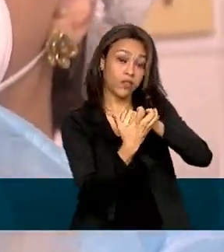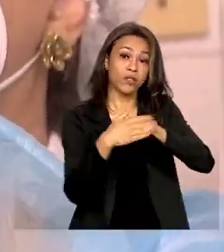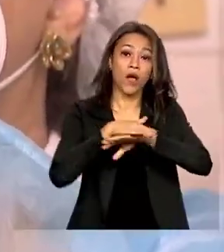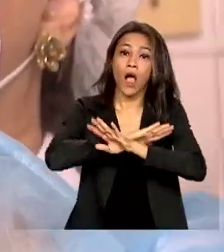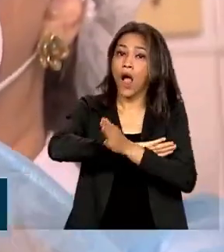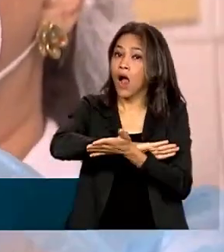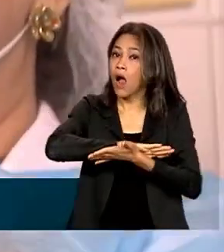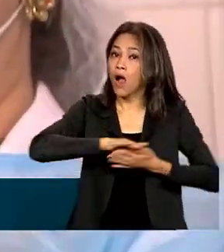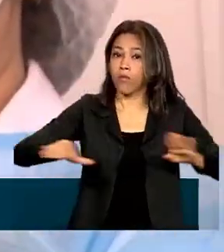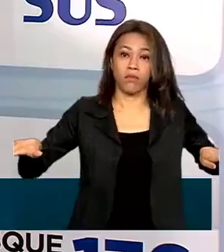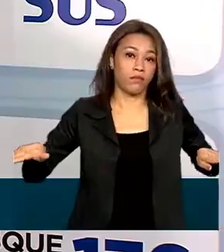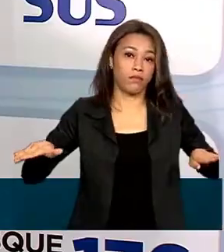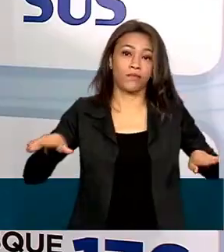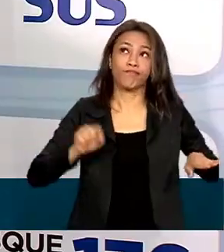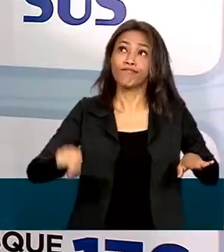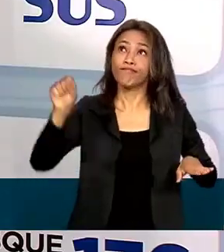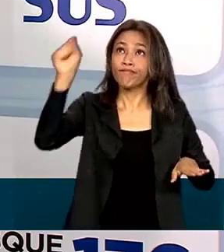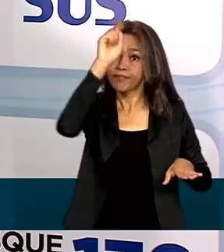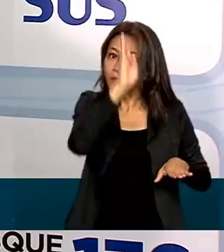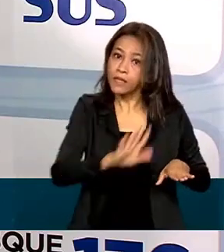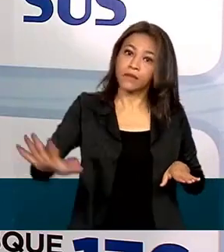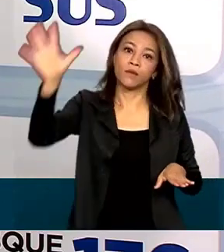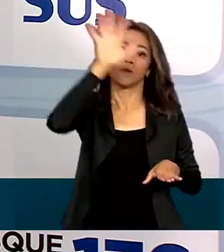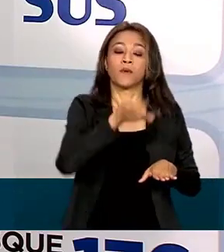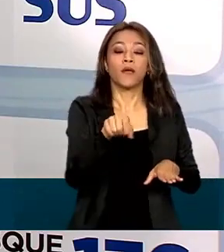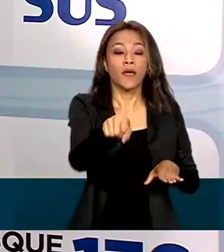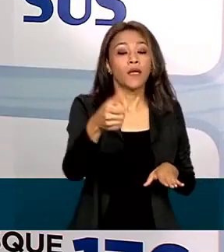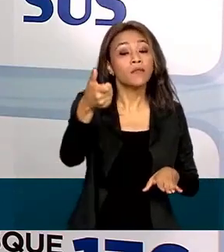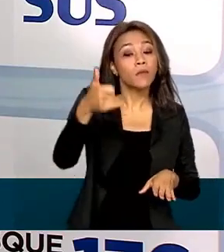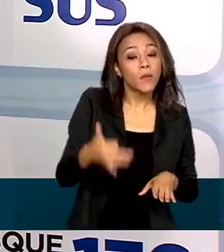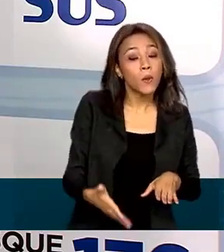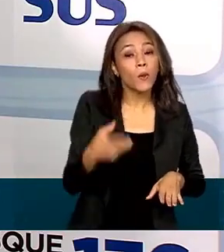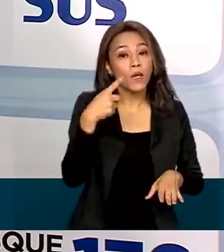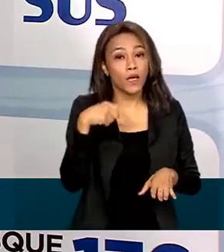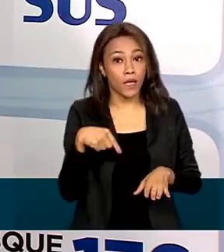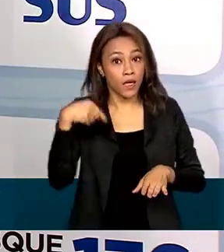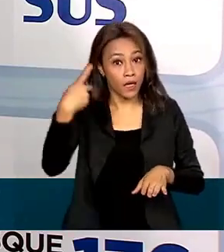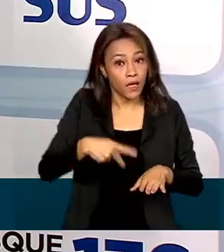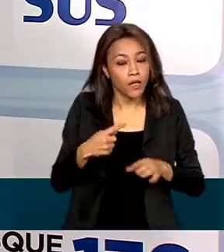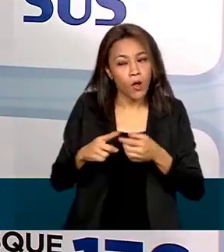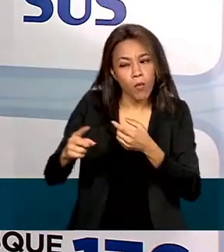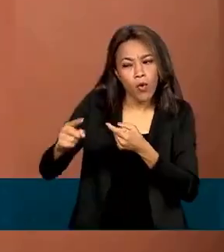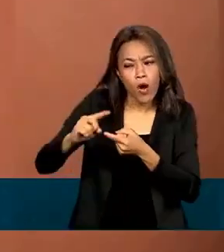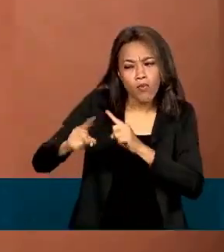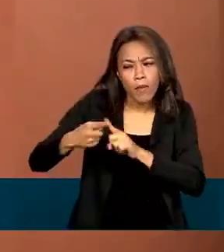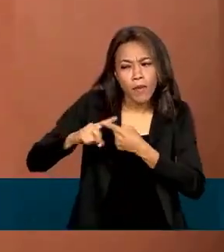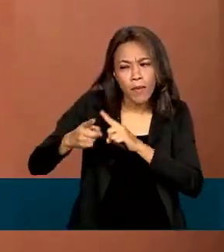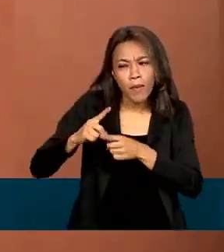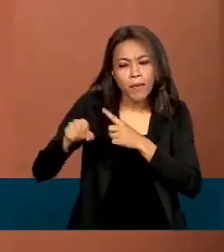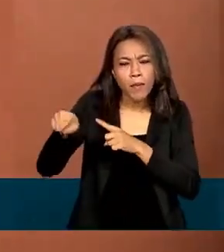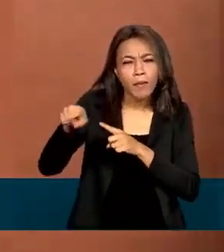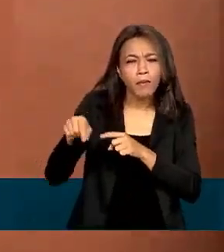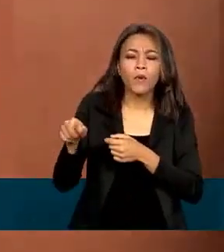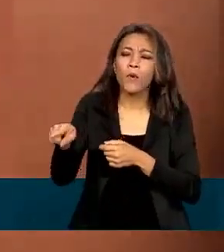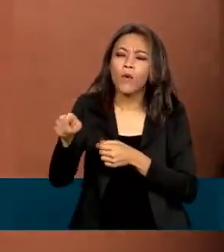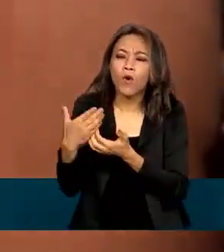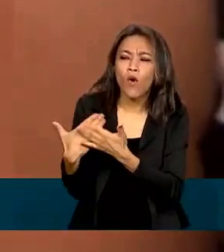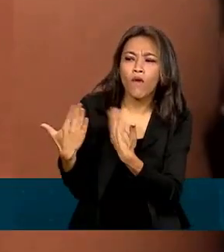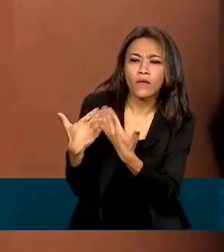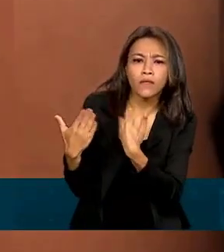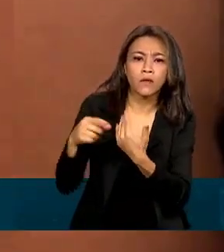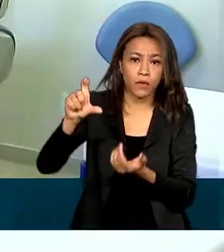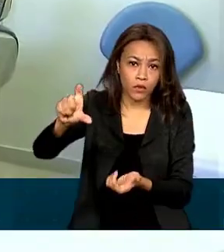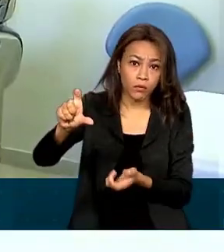esgotado no país. Ela afirmou, no entanto, que a pasta está em negociação com a Pfizer para antecipar a entrega de